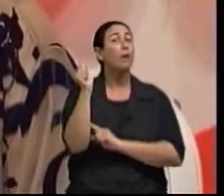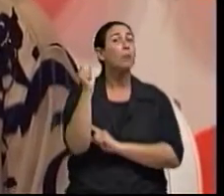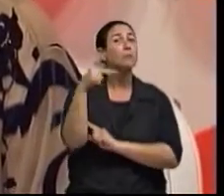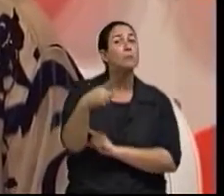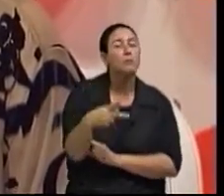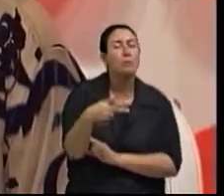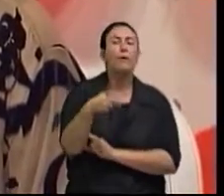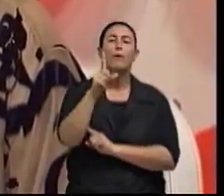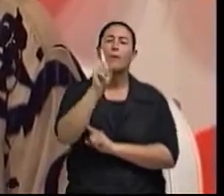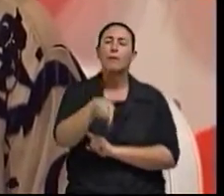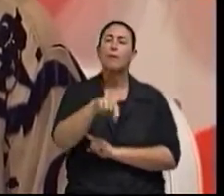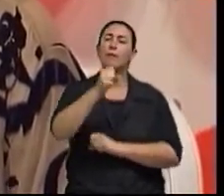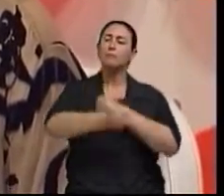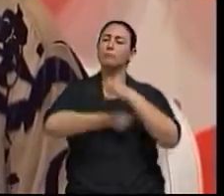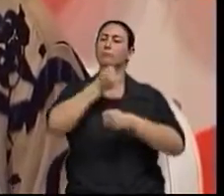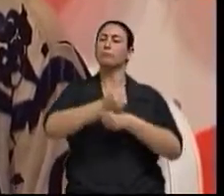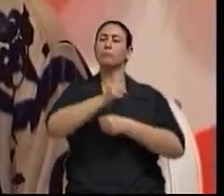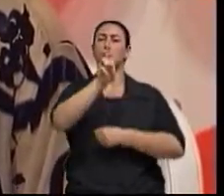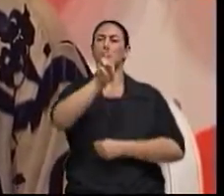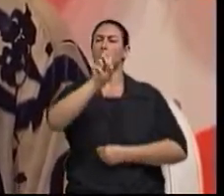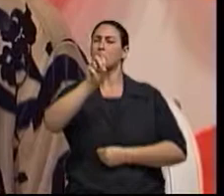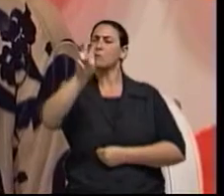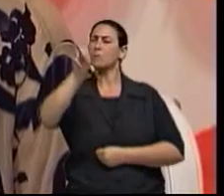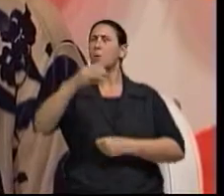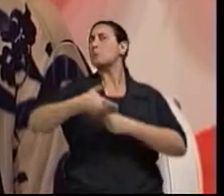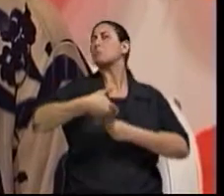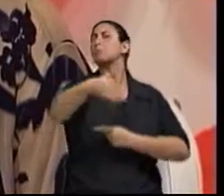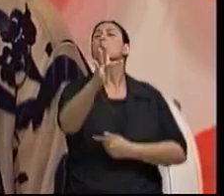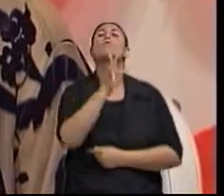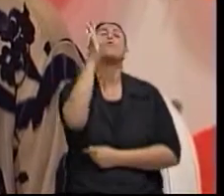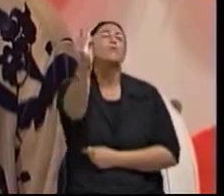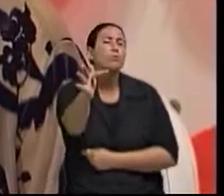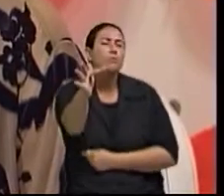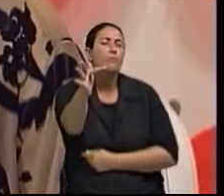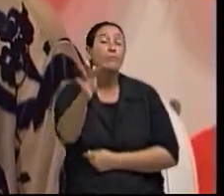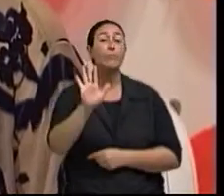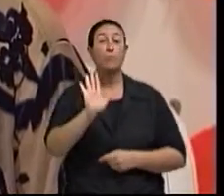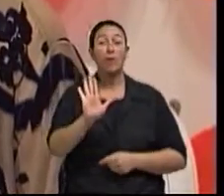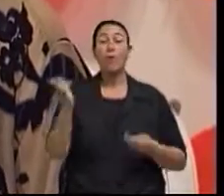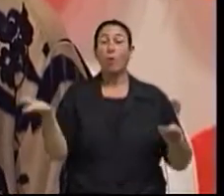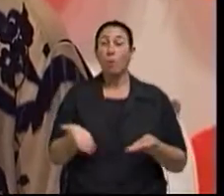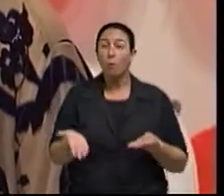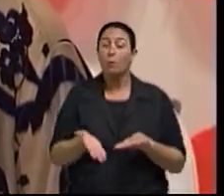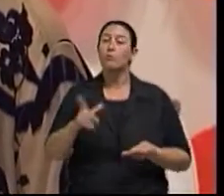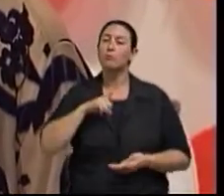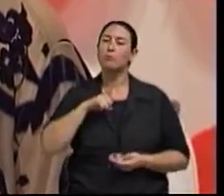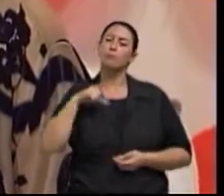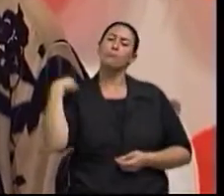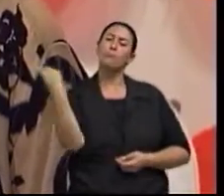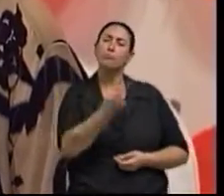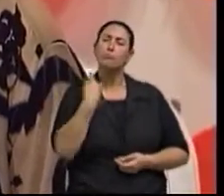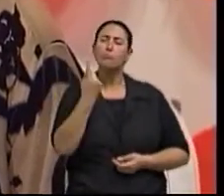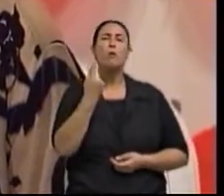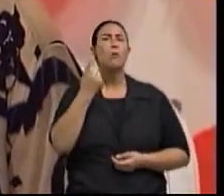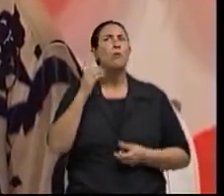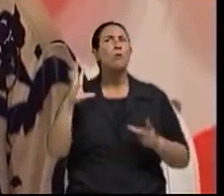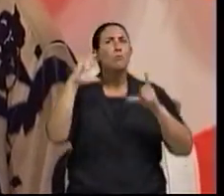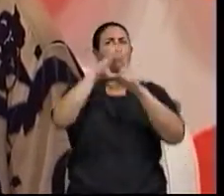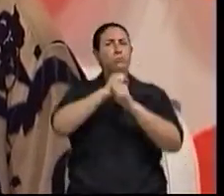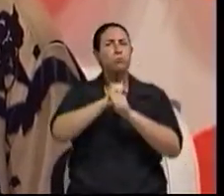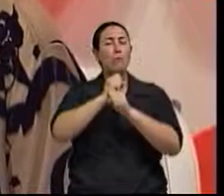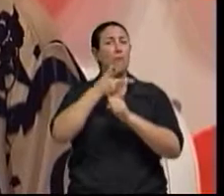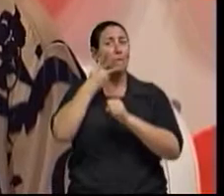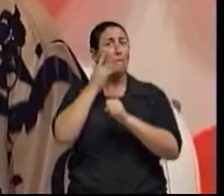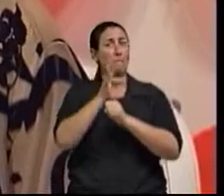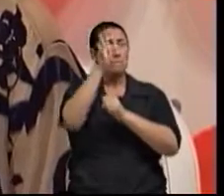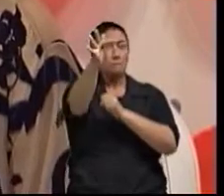série 2050. Segundo a One Population Fund, seremos cerca de 2 bilhões de idosos